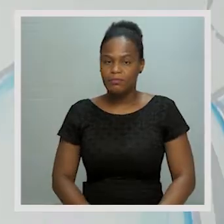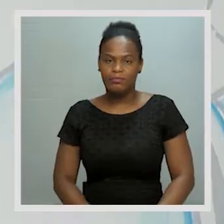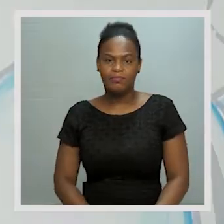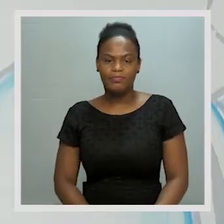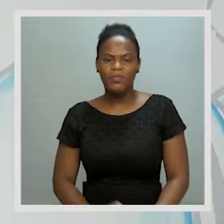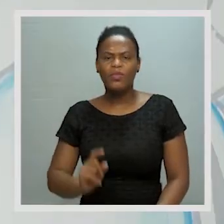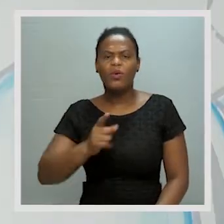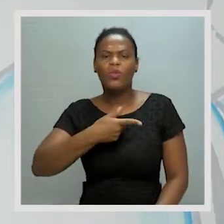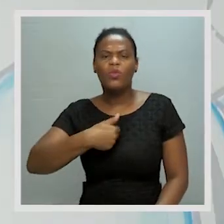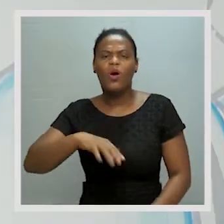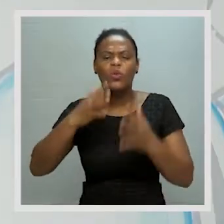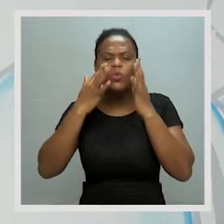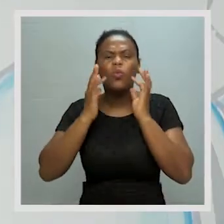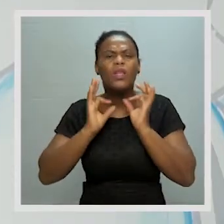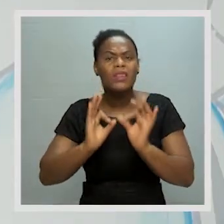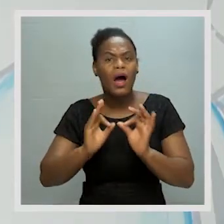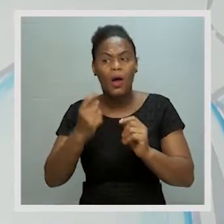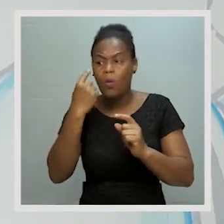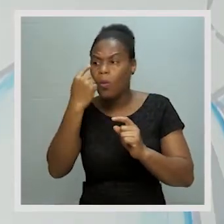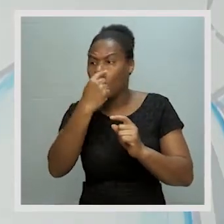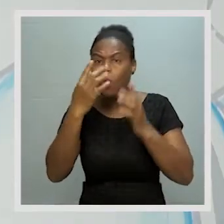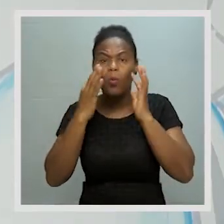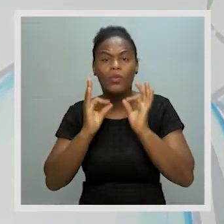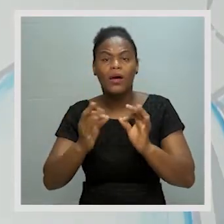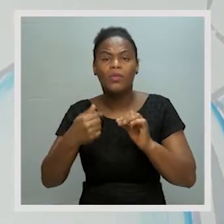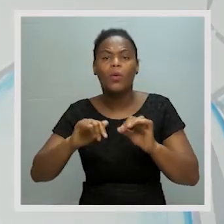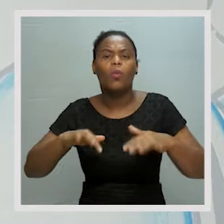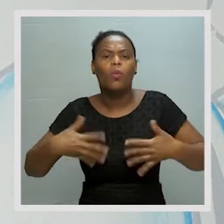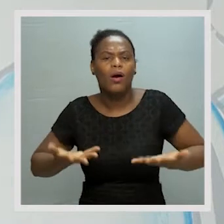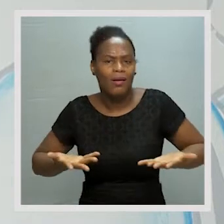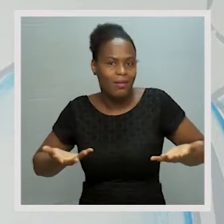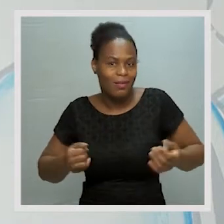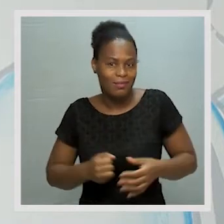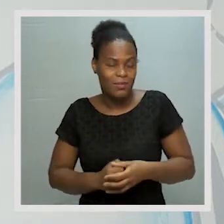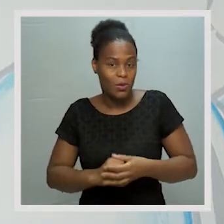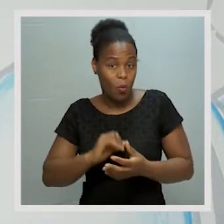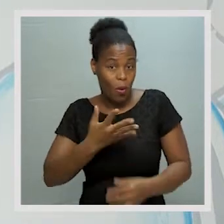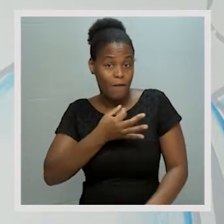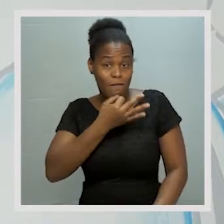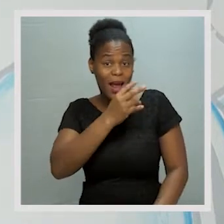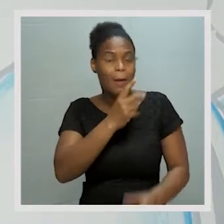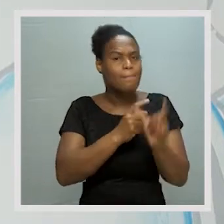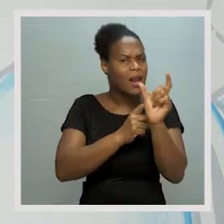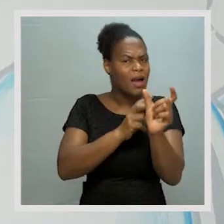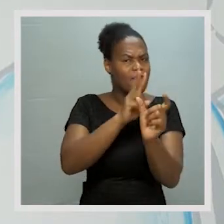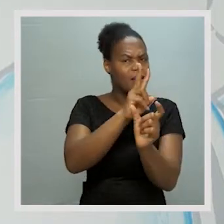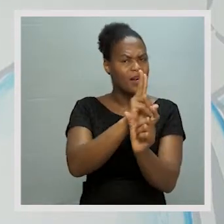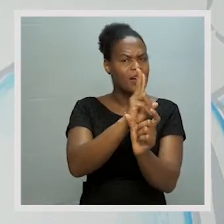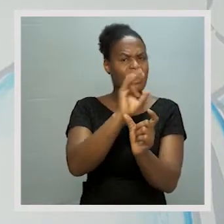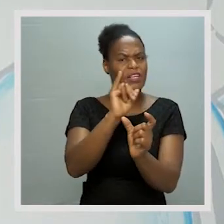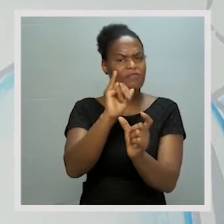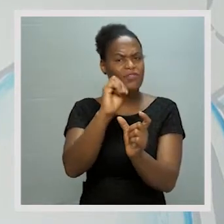Que cuidados devemos ter com a visão? Quando se fala da visão, automaticamente nós